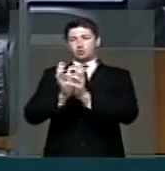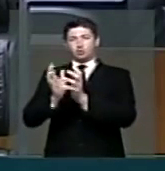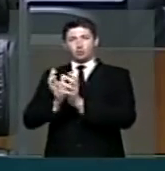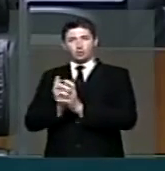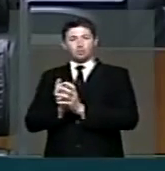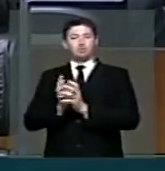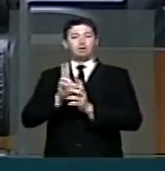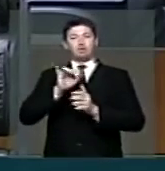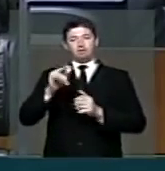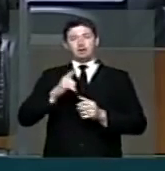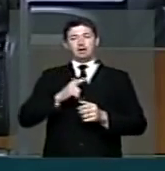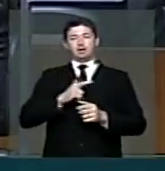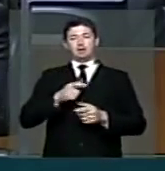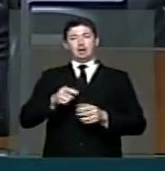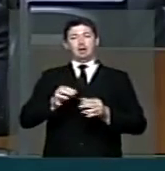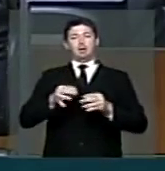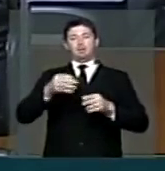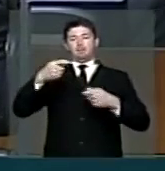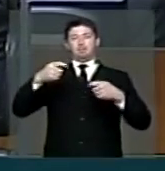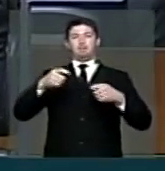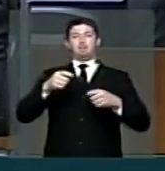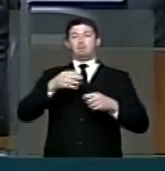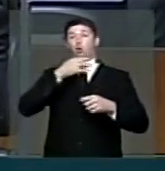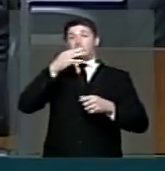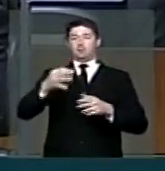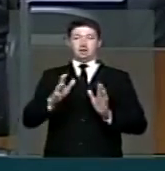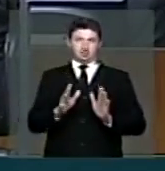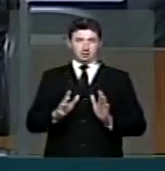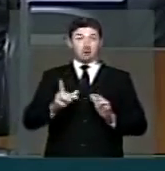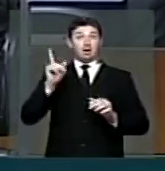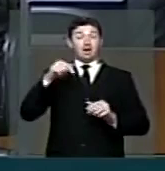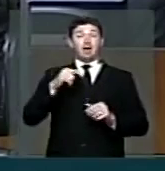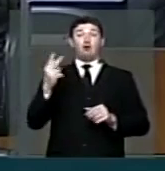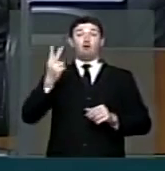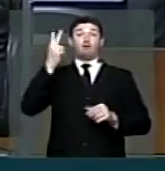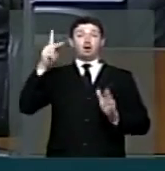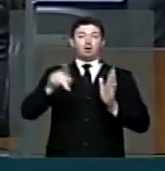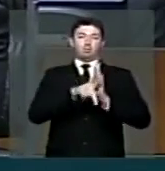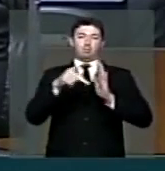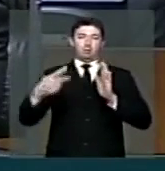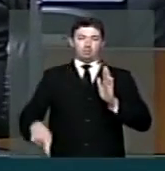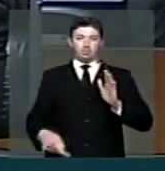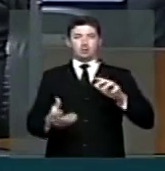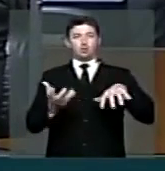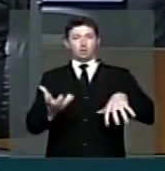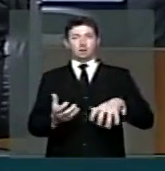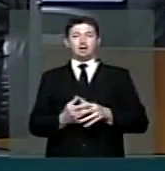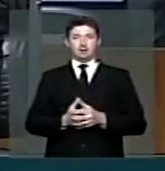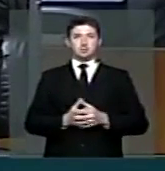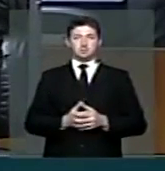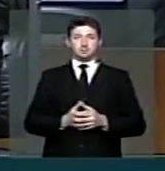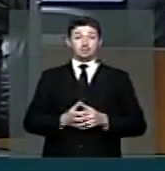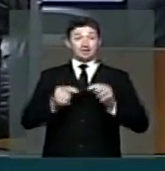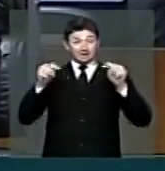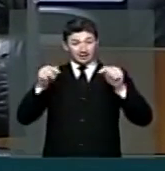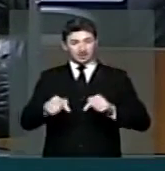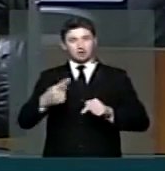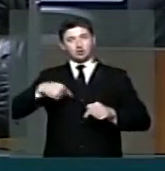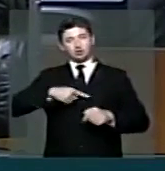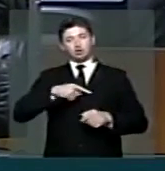estar se posicionando. Isso é a riqueza do parlamento, é a virtude do parlamento e é nisso que nós